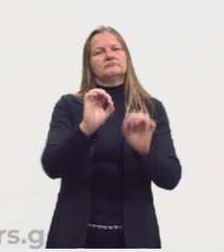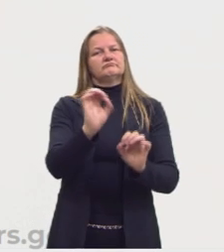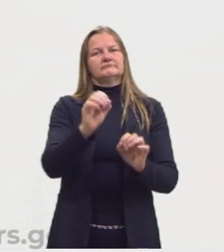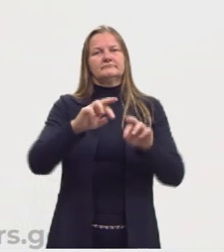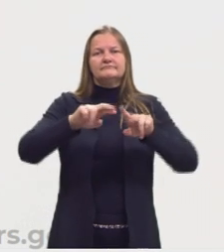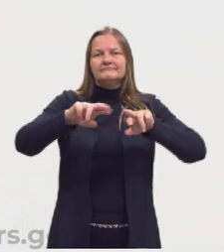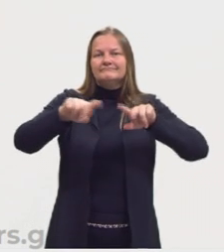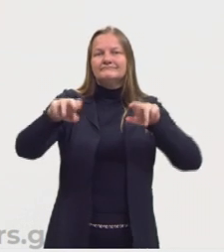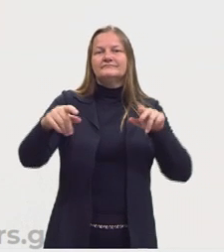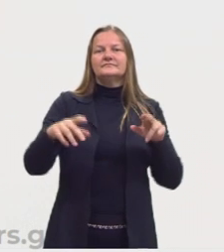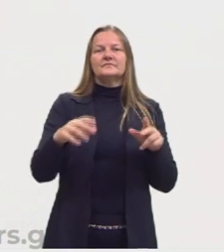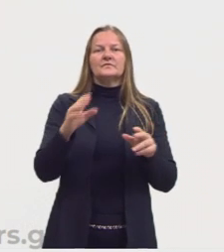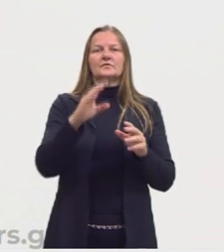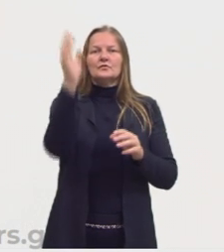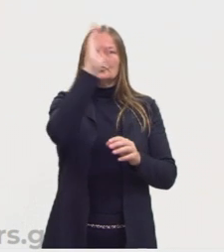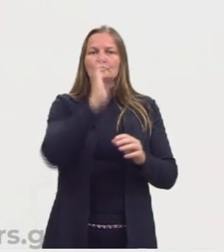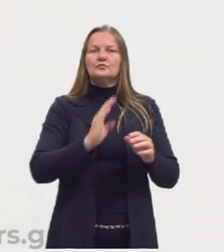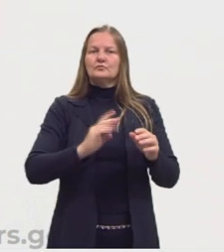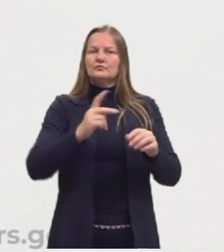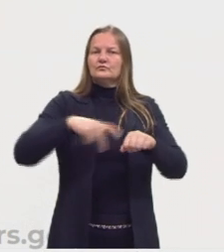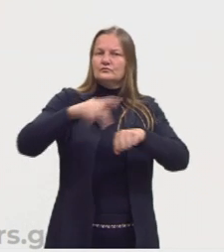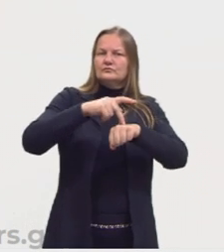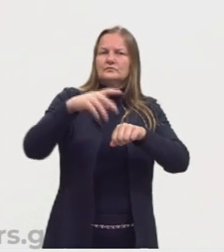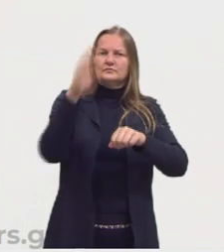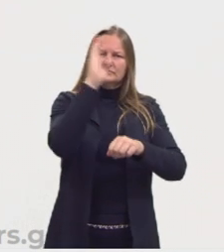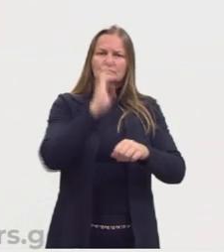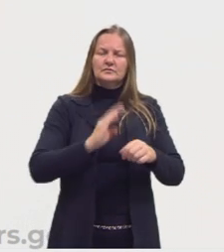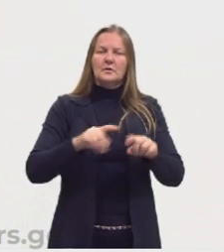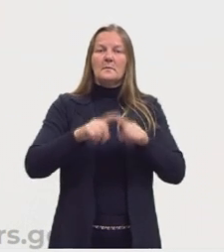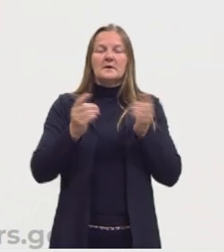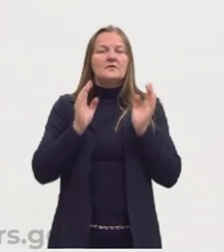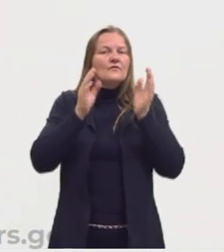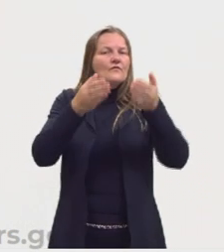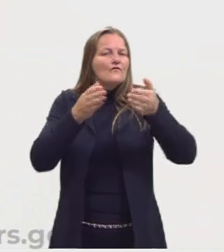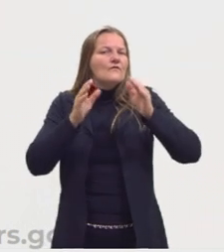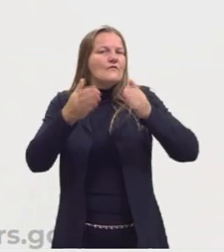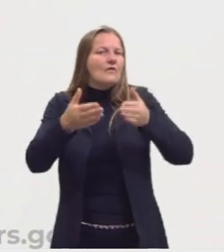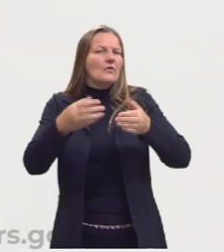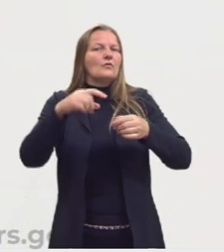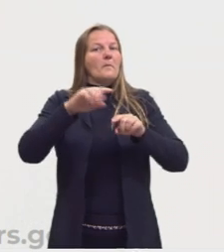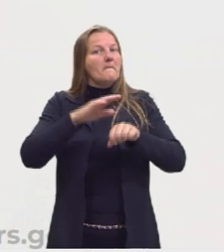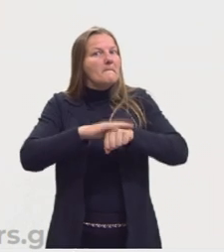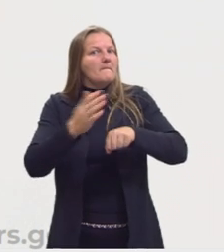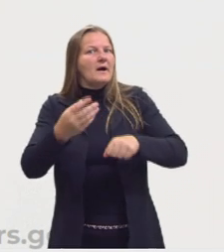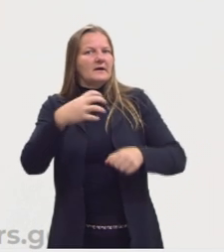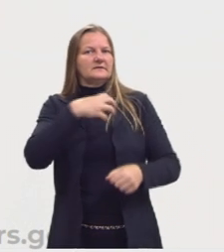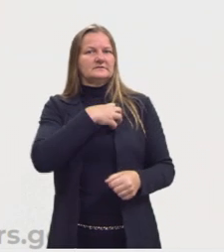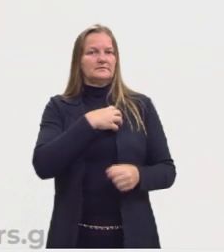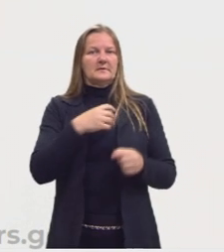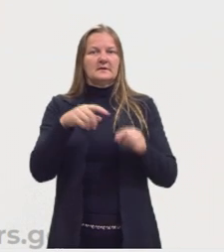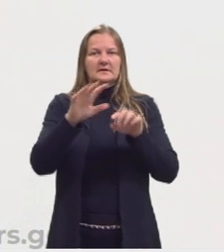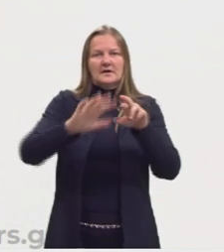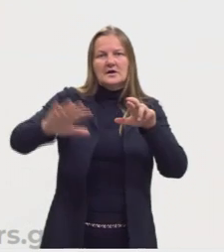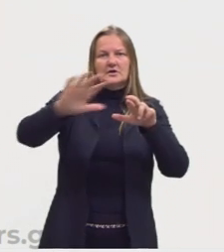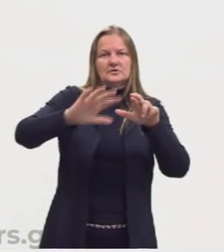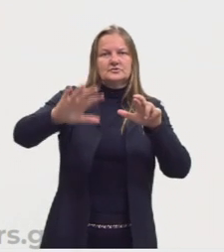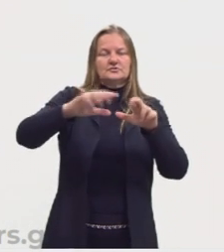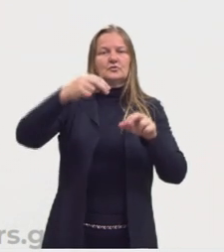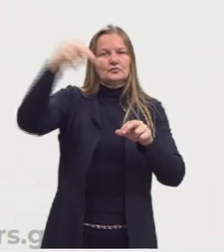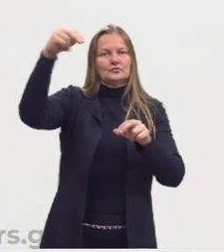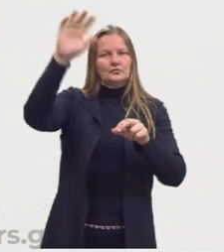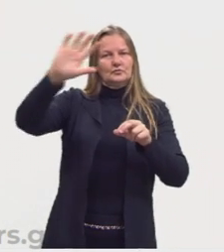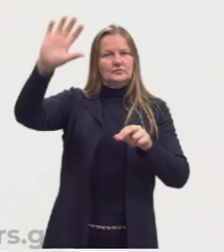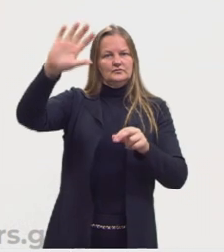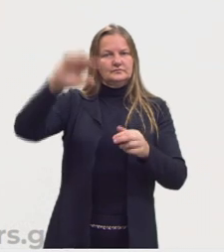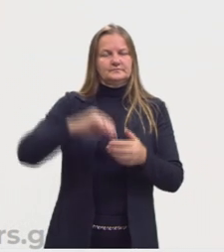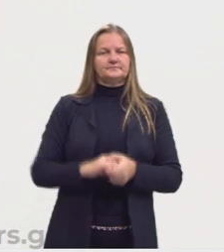dá em todo o país. Mas a gente vai focar em autores que trabalharam mais ali naquela região do Nordeste.